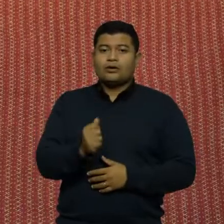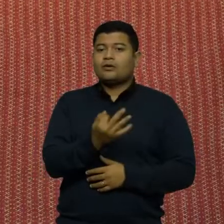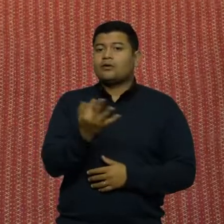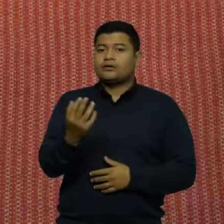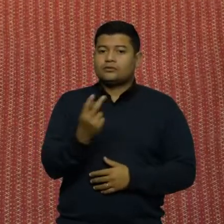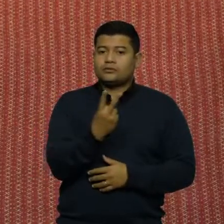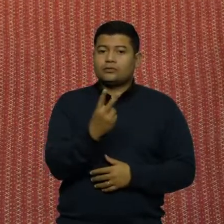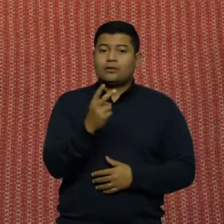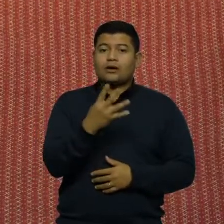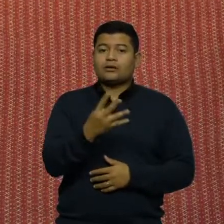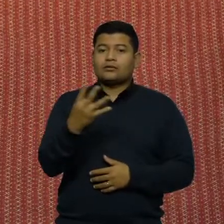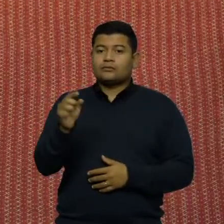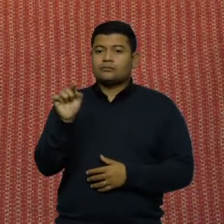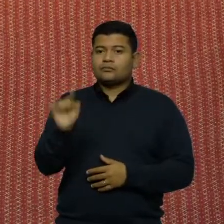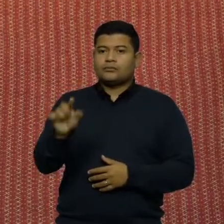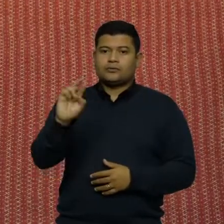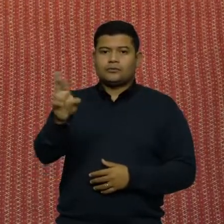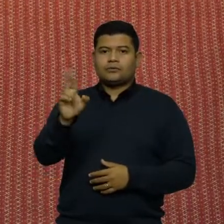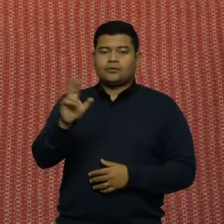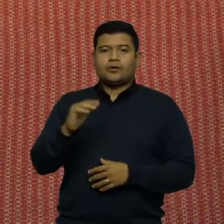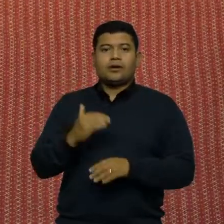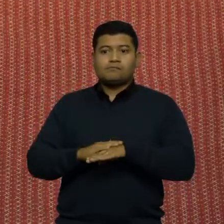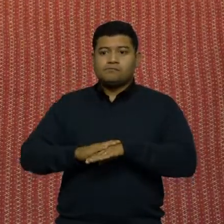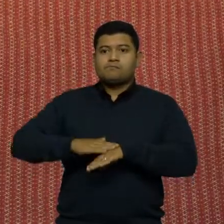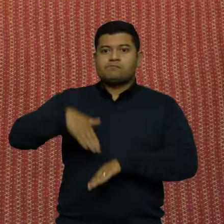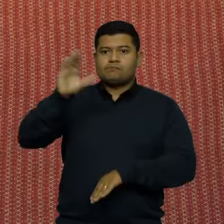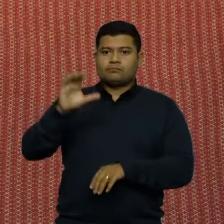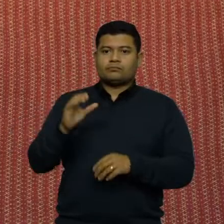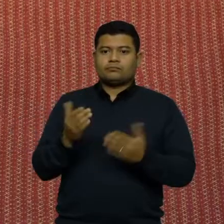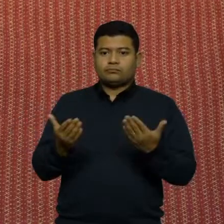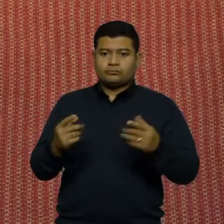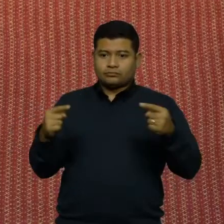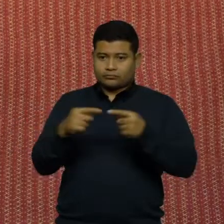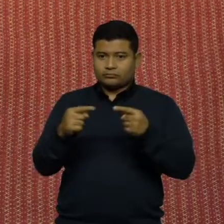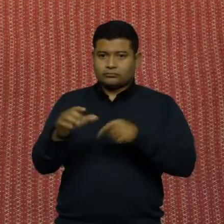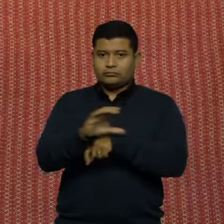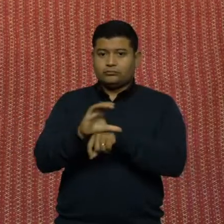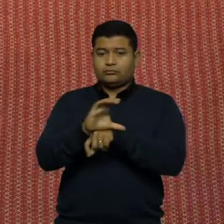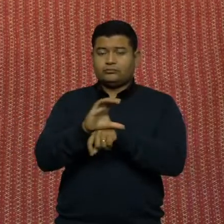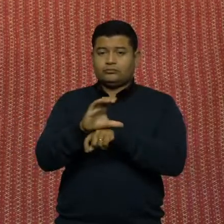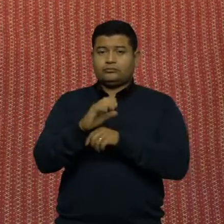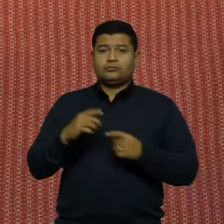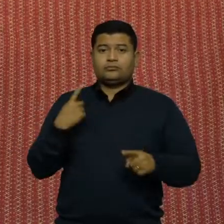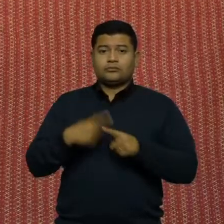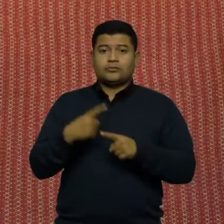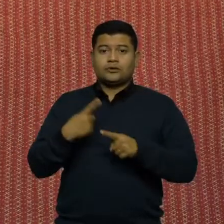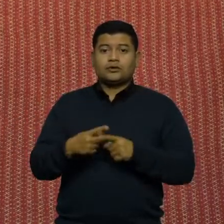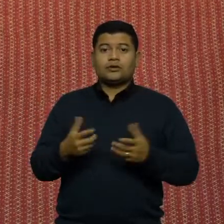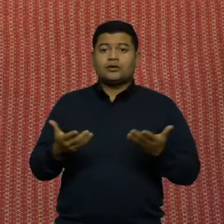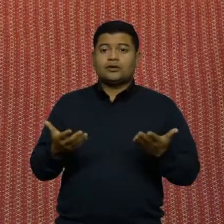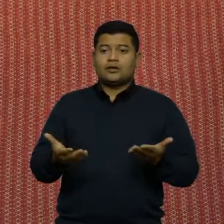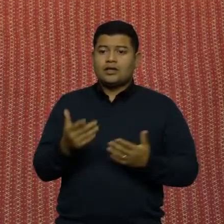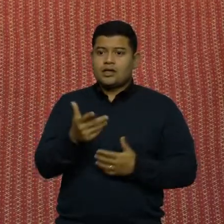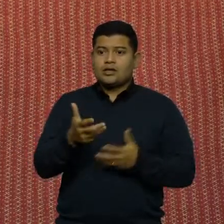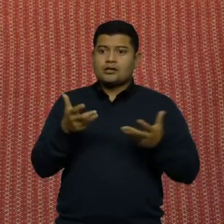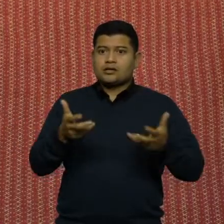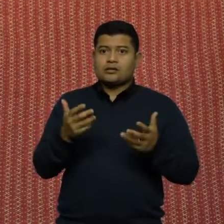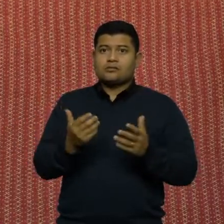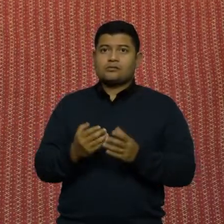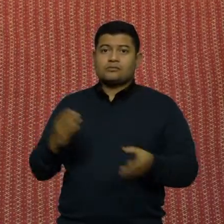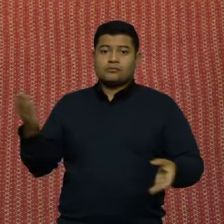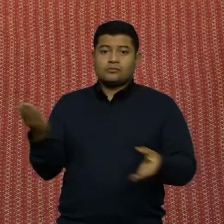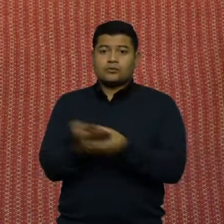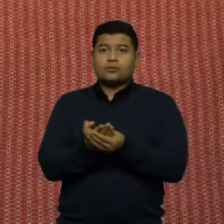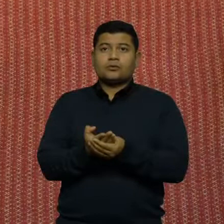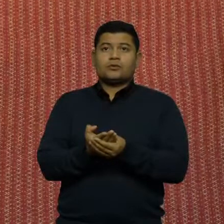acima do teto constitucional. E não bastasse isso, porque nunca é suficiente para esse pessoal. Ele ainda processou a Universidade para